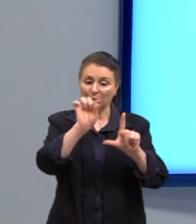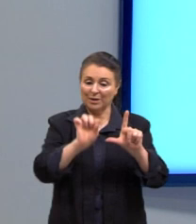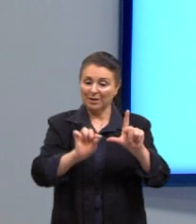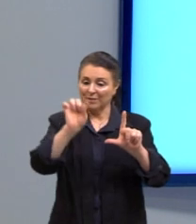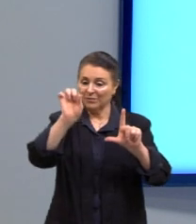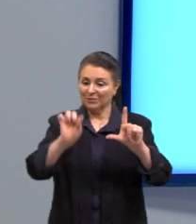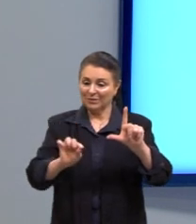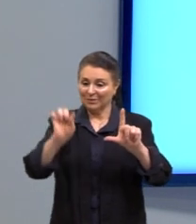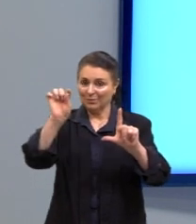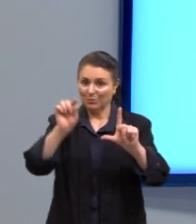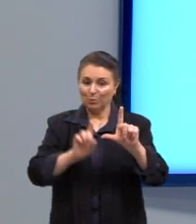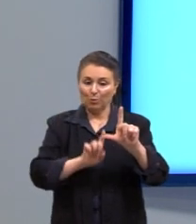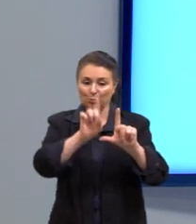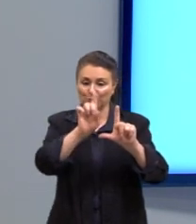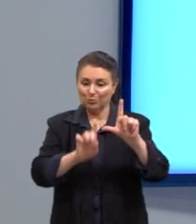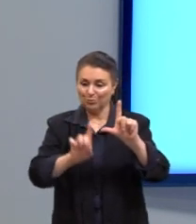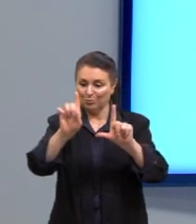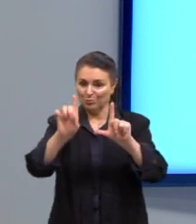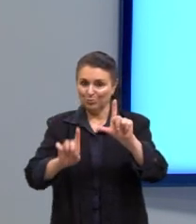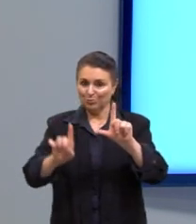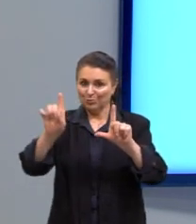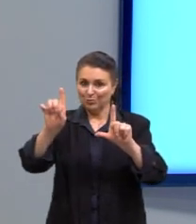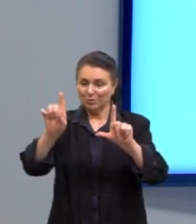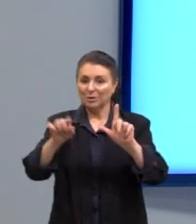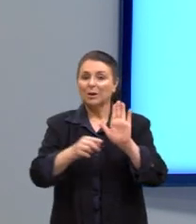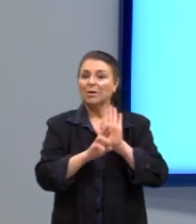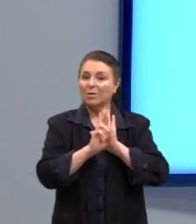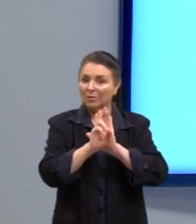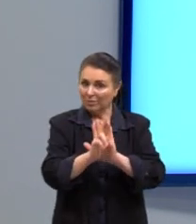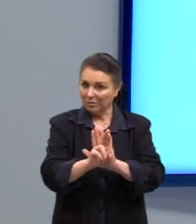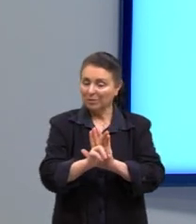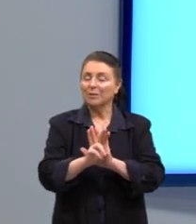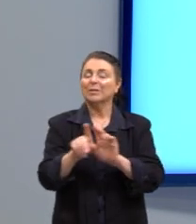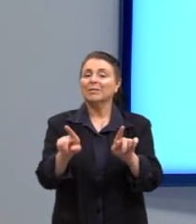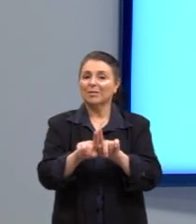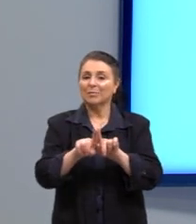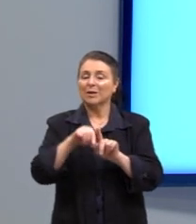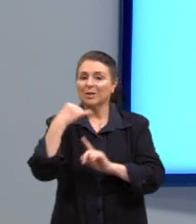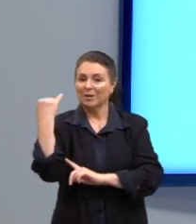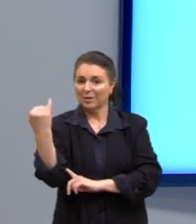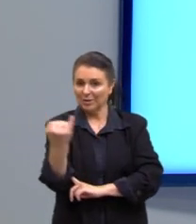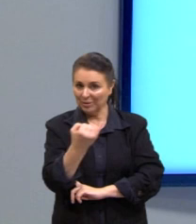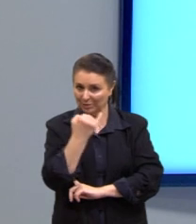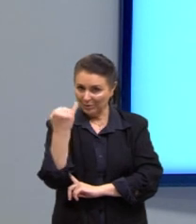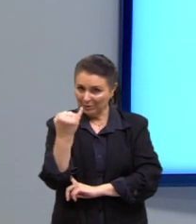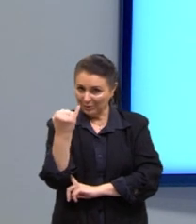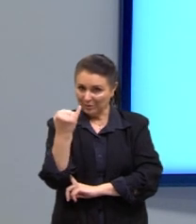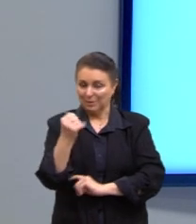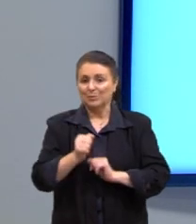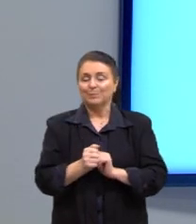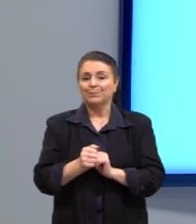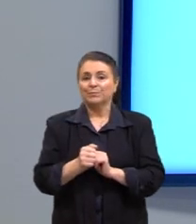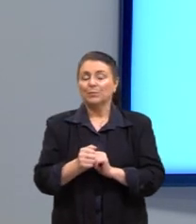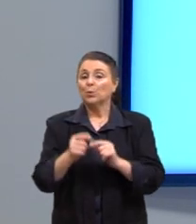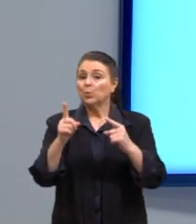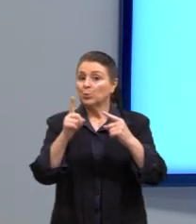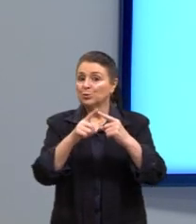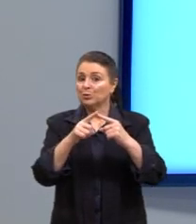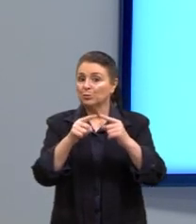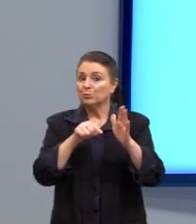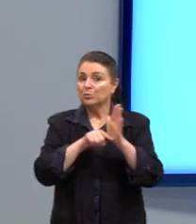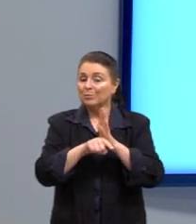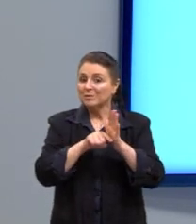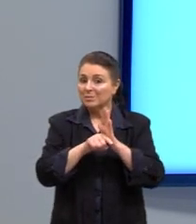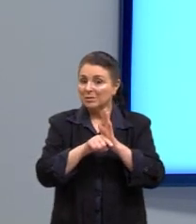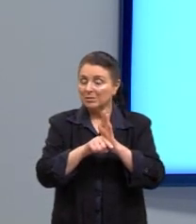forma de representar esses dados também é muito importante. Então, levando em consideração o tipo de pesquisa,